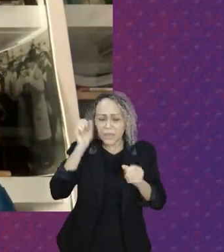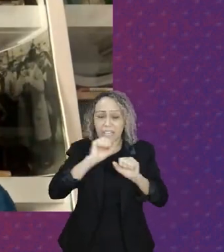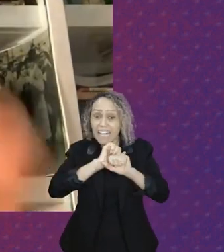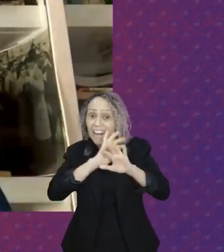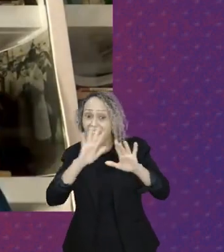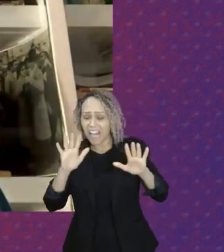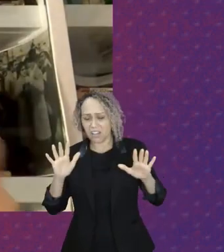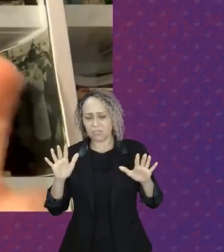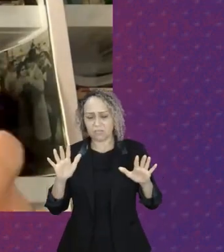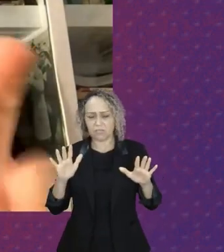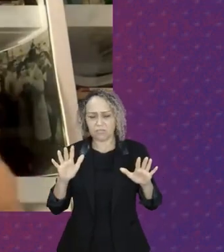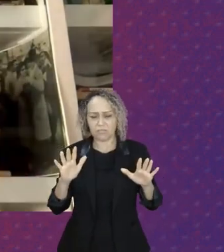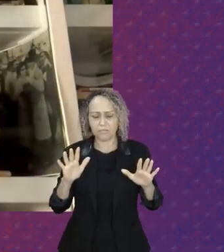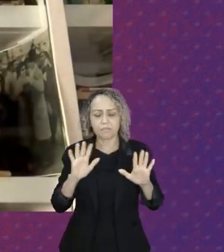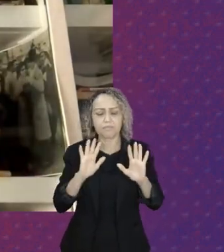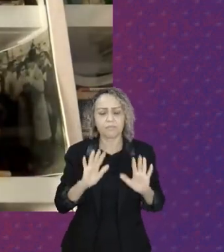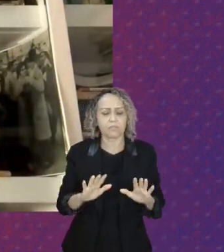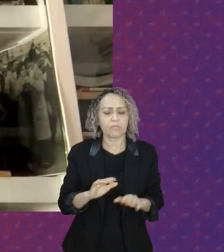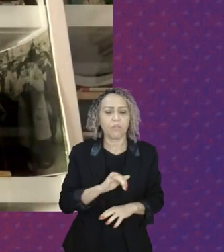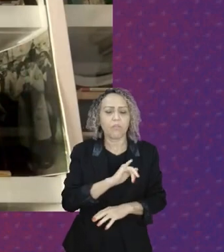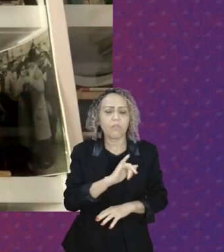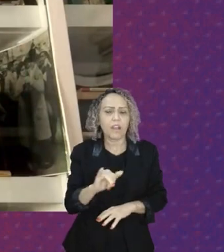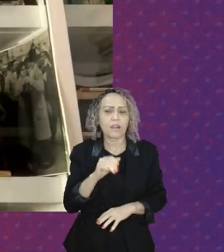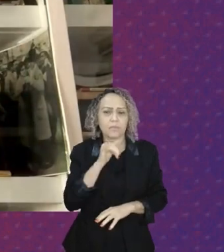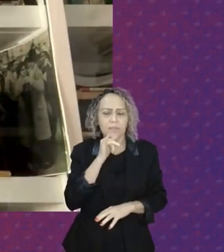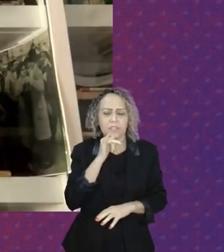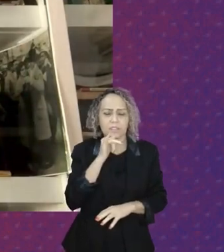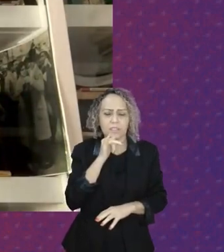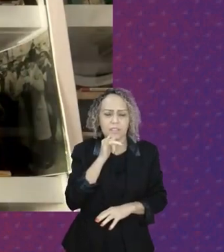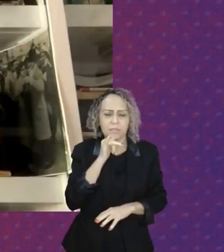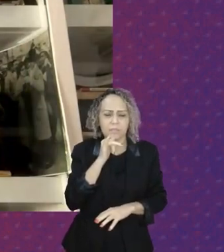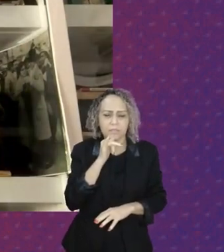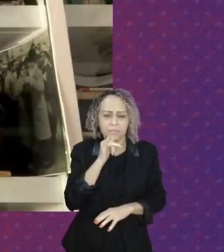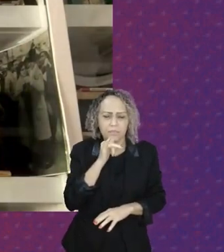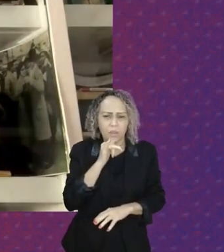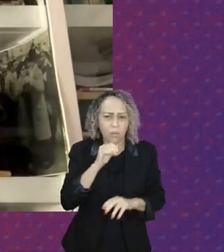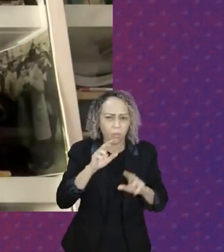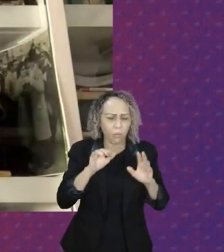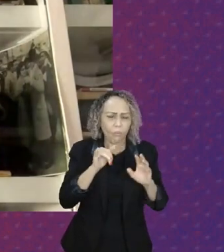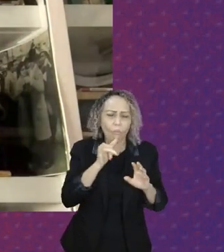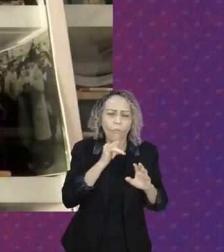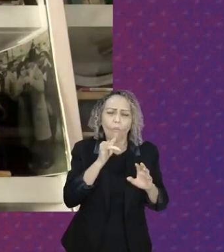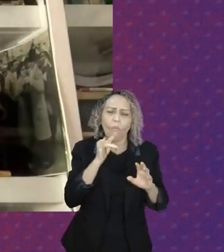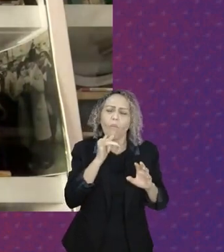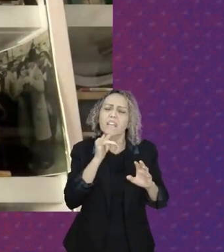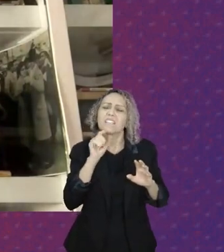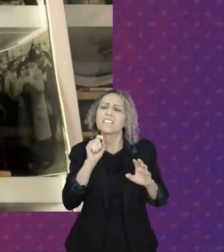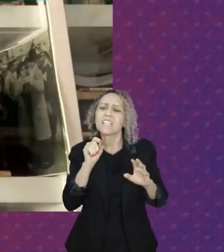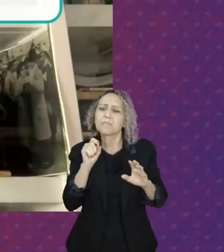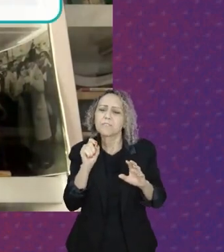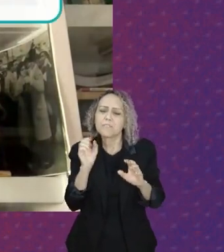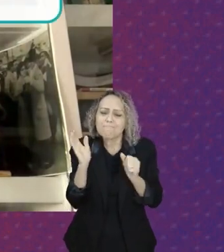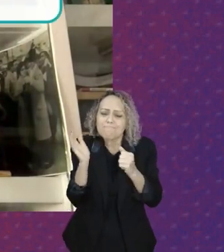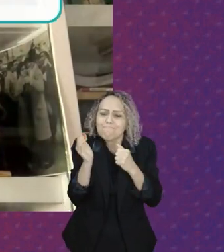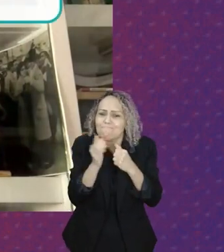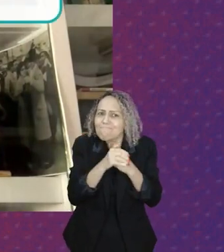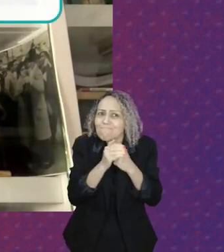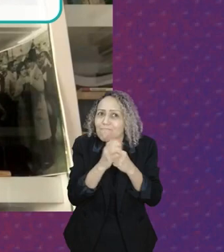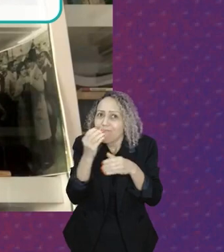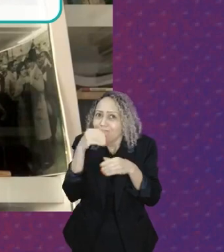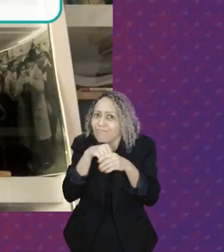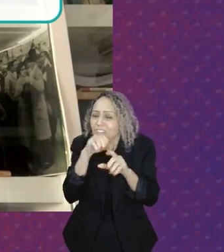Vou dar um exemplo de ocultamento muito óbvio, mas muito preciso na nossa sociedade. São as fake news.